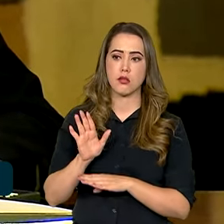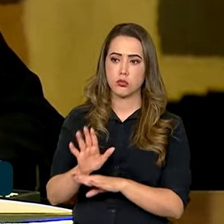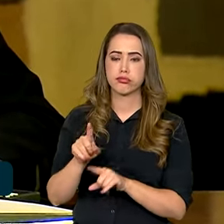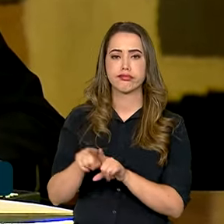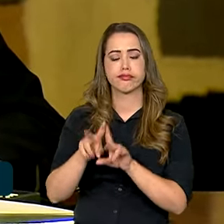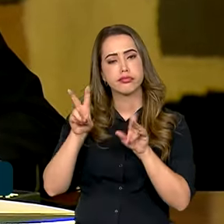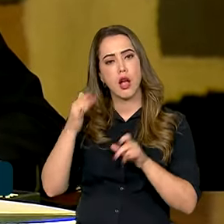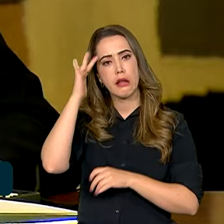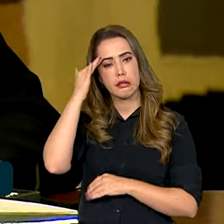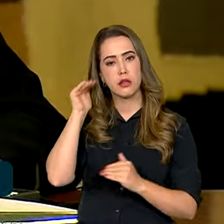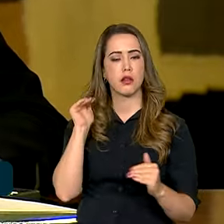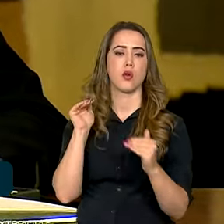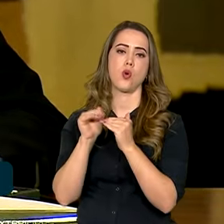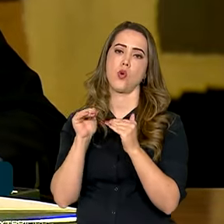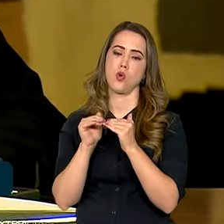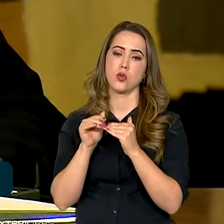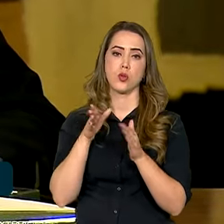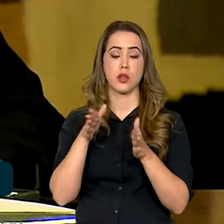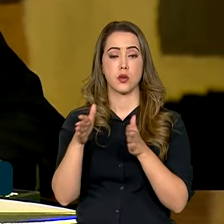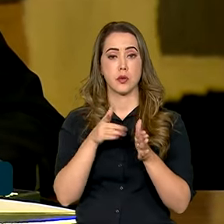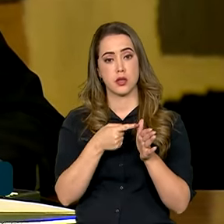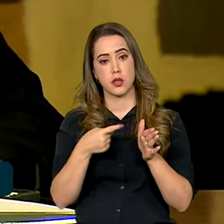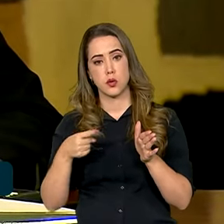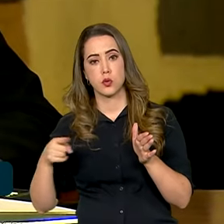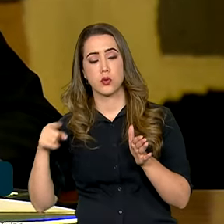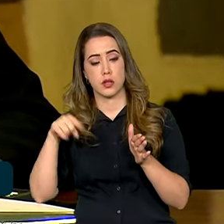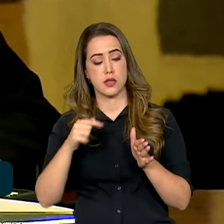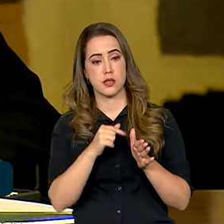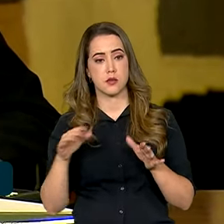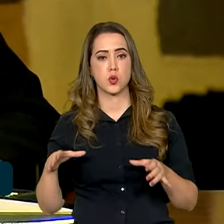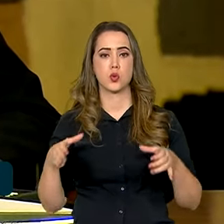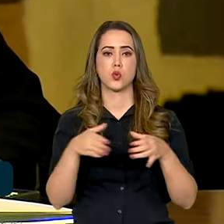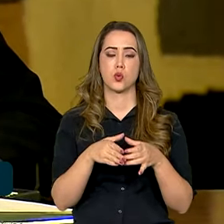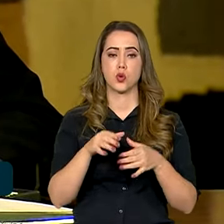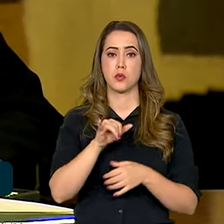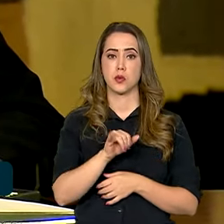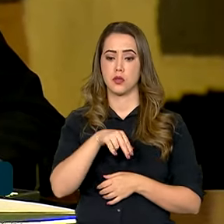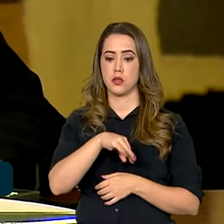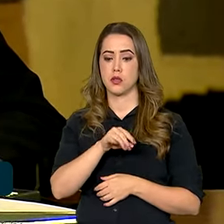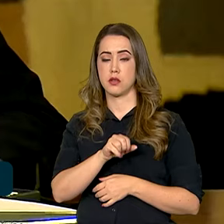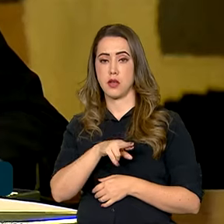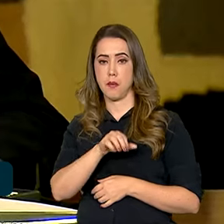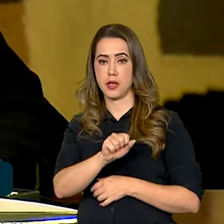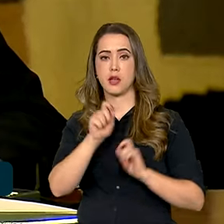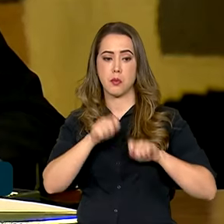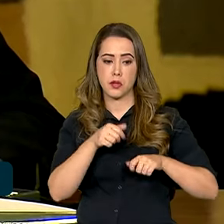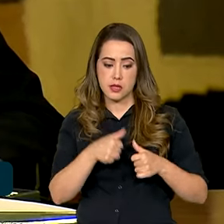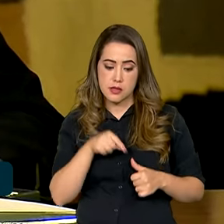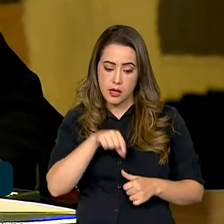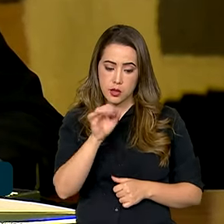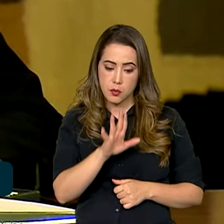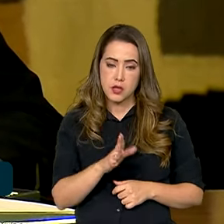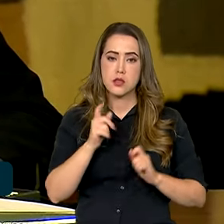concordou em que, durante o transcurso dessa semana, uma delegação da Corte Interamericana pudesse fazer no seu território a